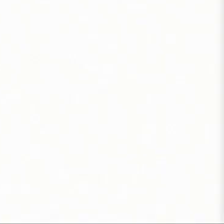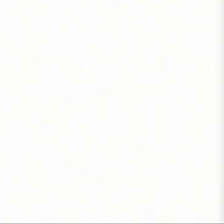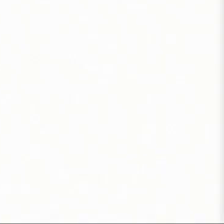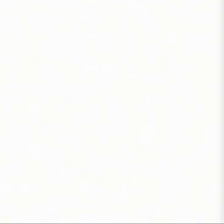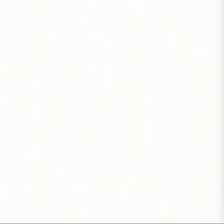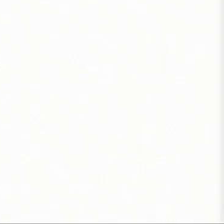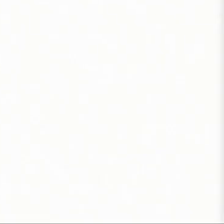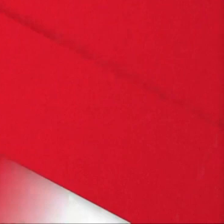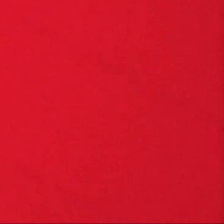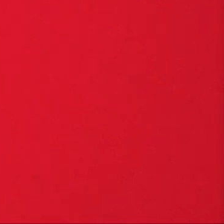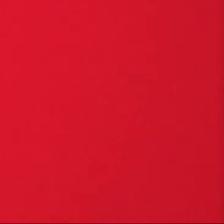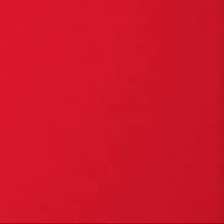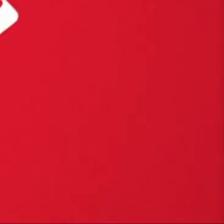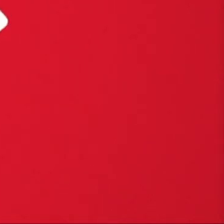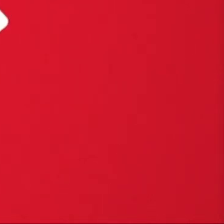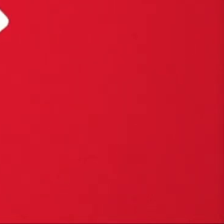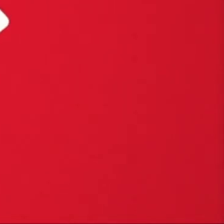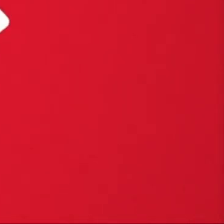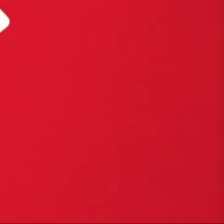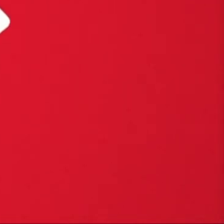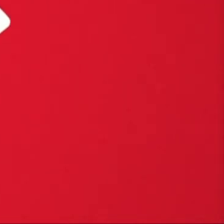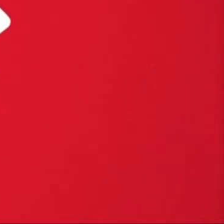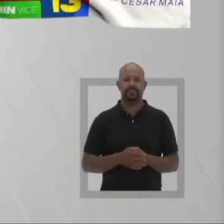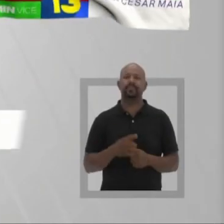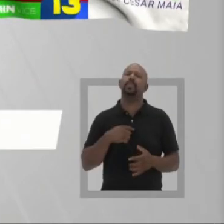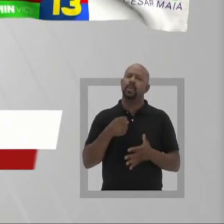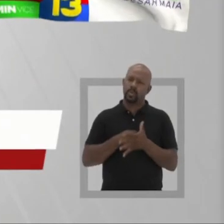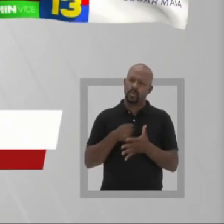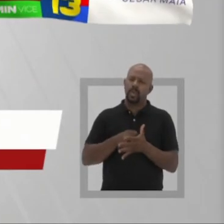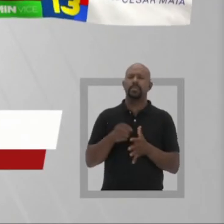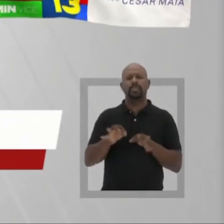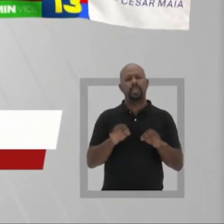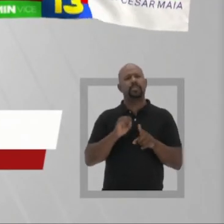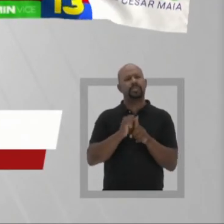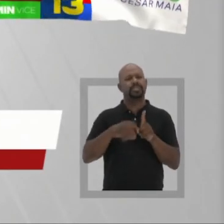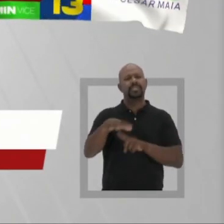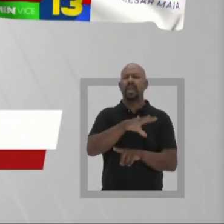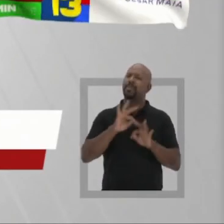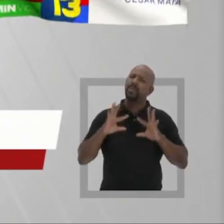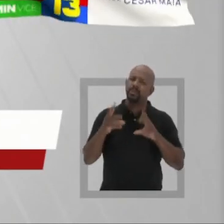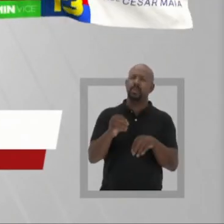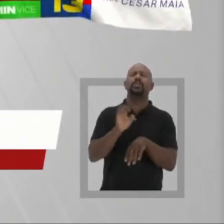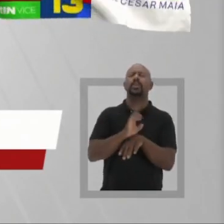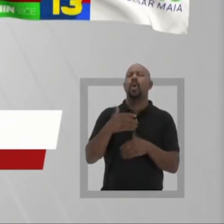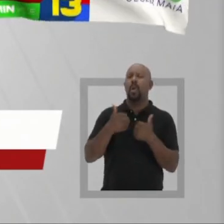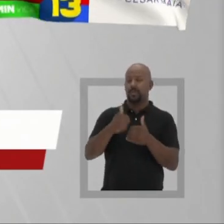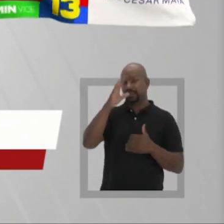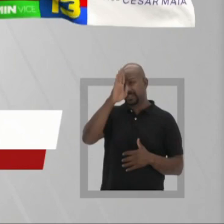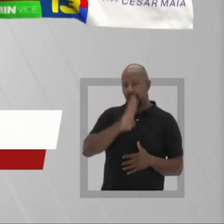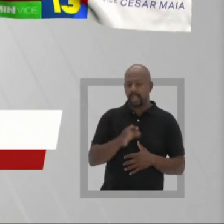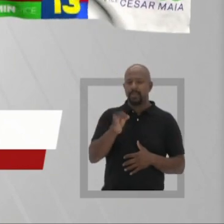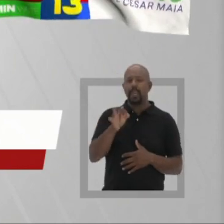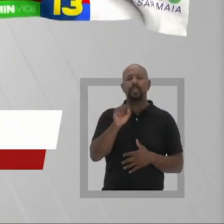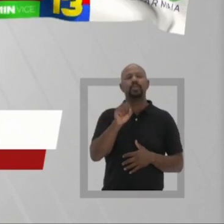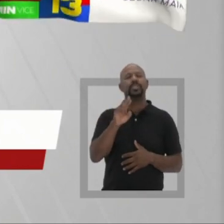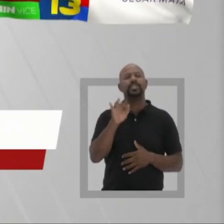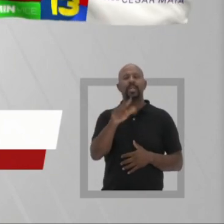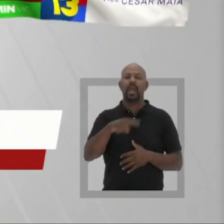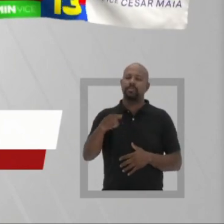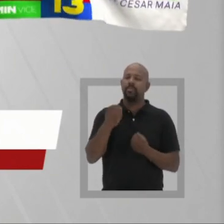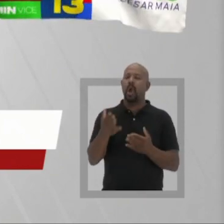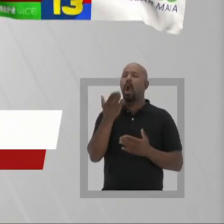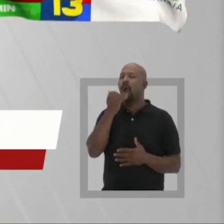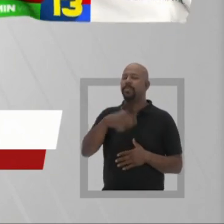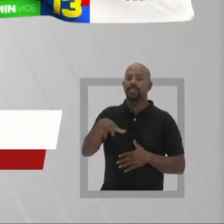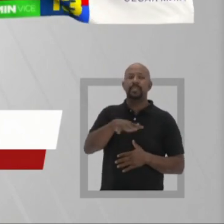Vote PT. Vote 13. Luto por projetos sociais para todo o Estado. Ônibus de graça e moeda social que coloca